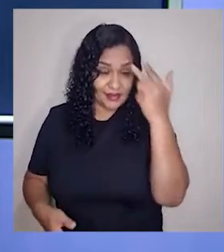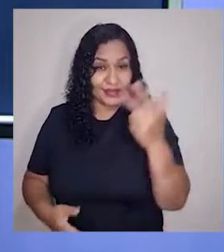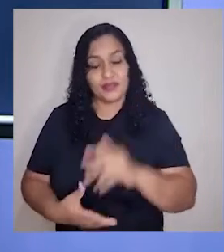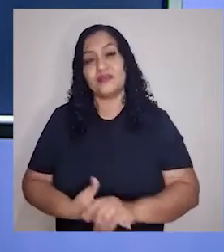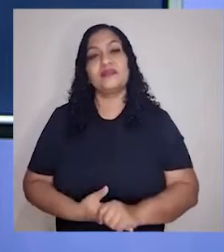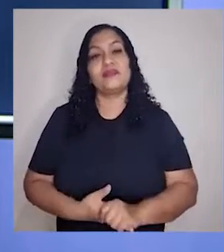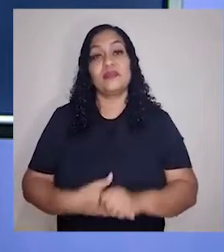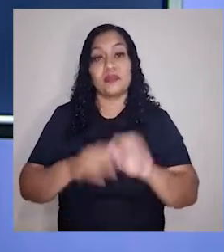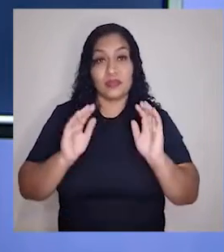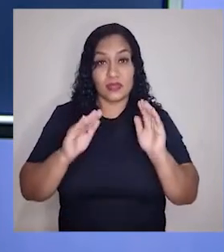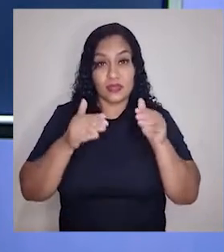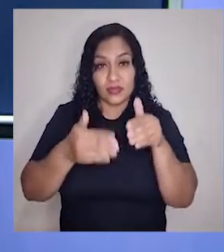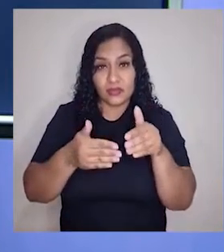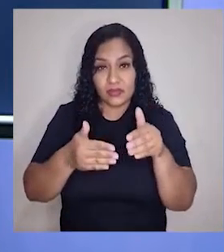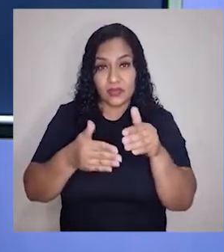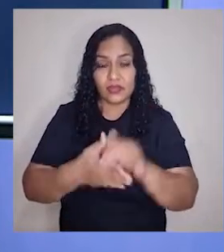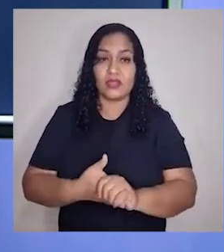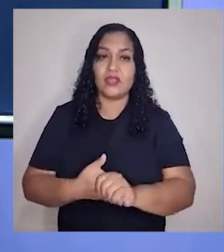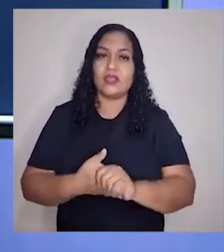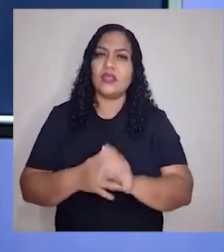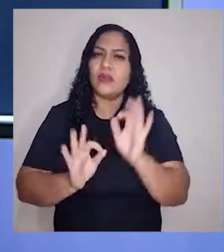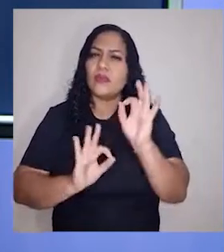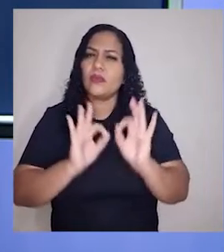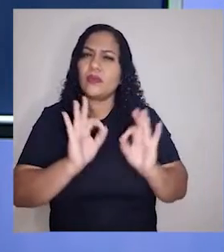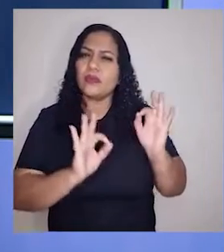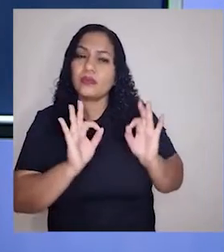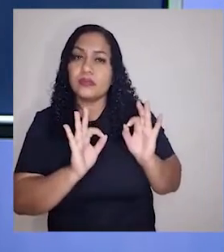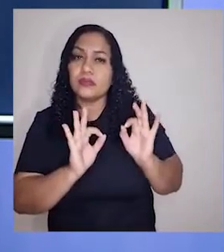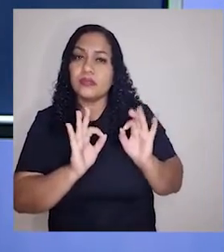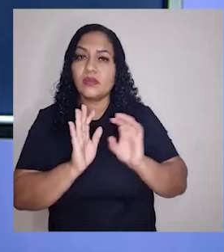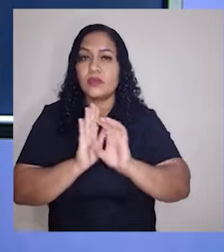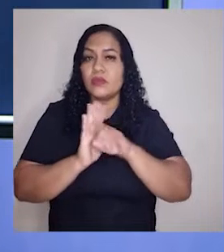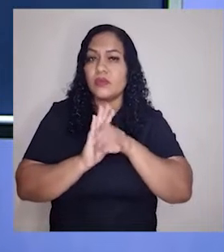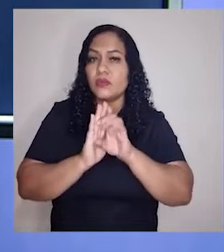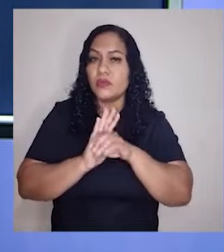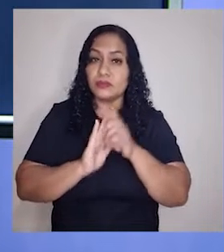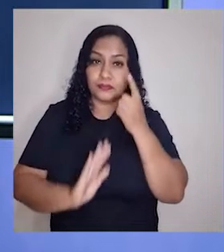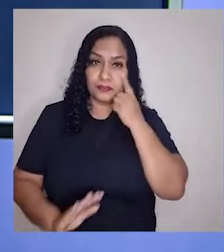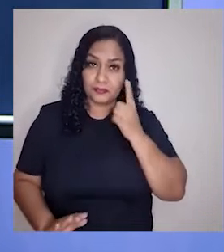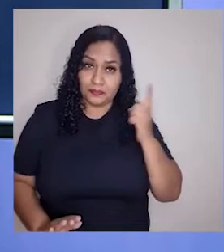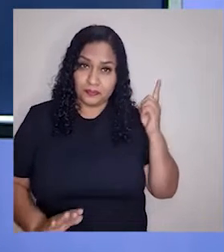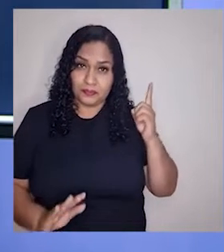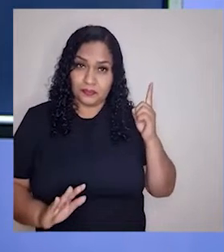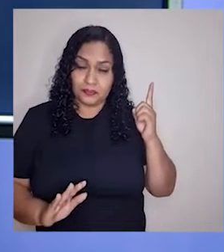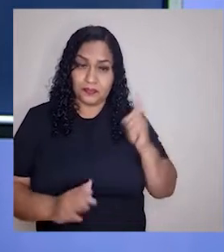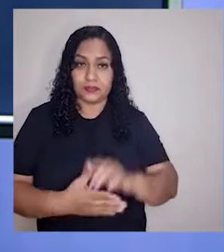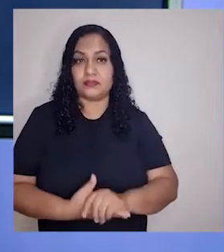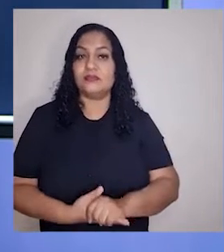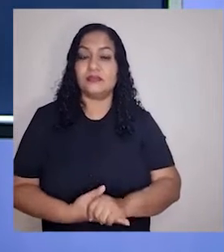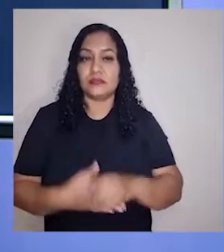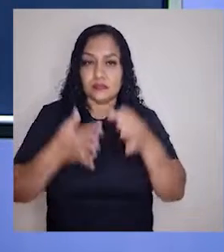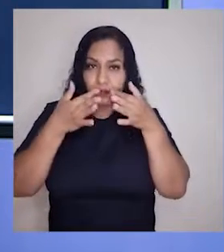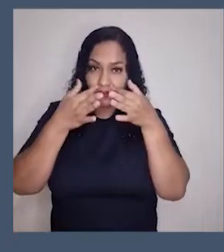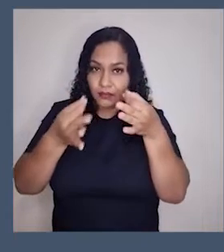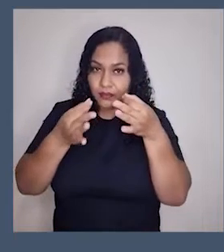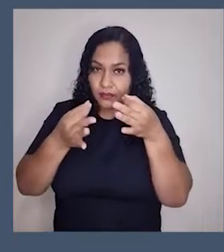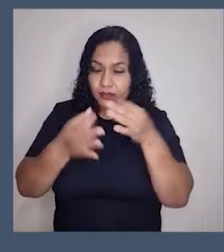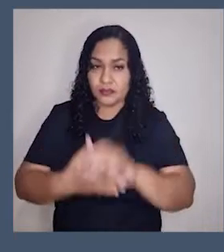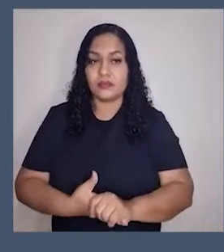nossa história. Então vamos focar aqui, a tia colocou pra vocês aqui um conceito. Vamos focar na telinha? Atenção.